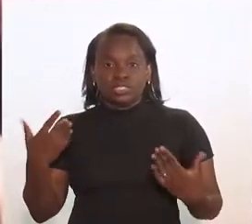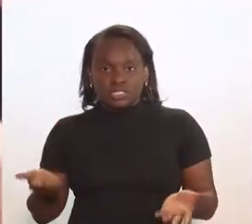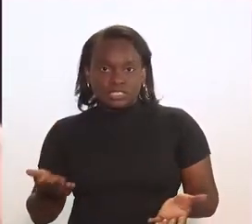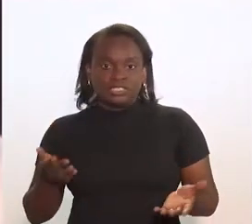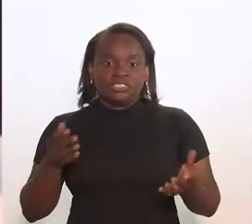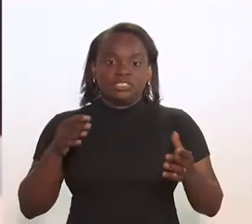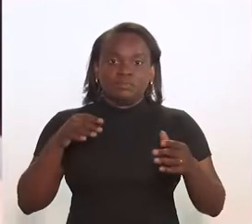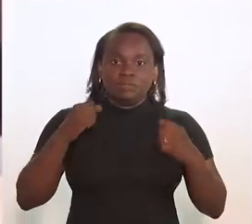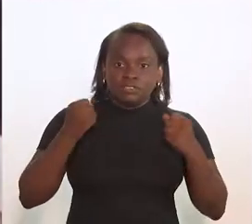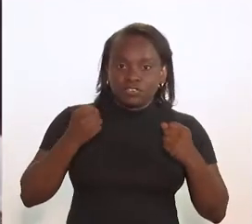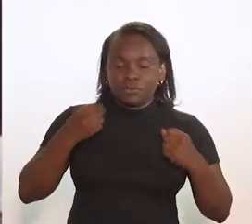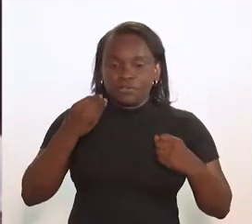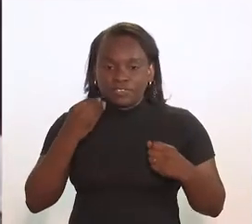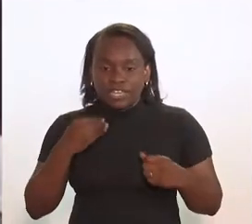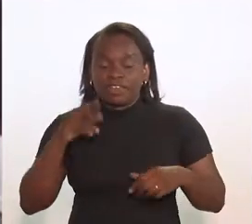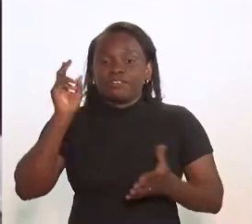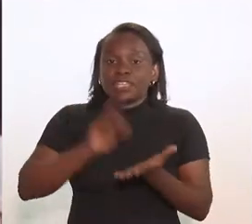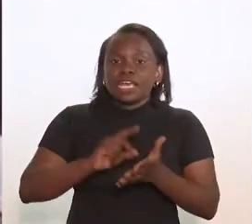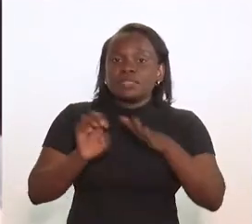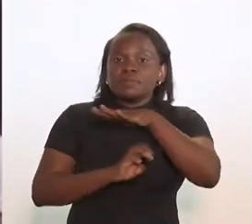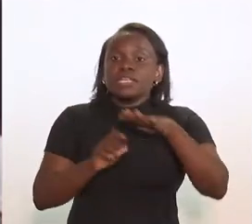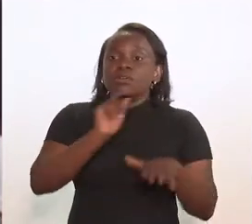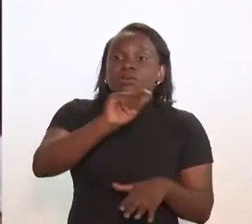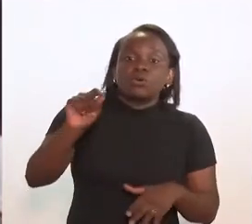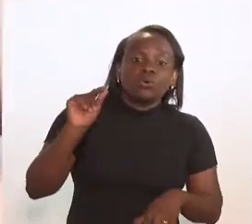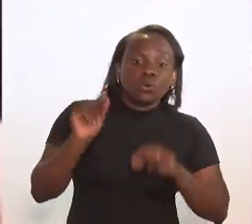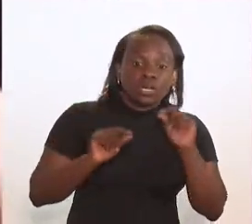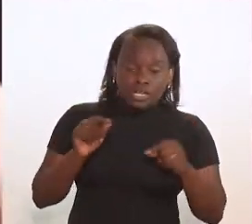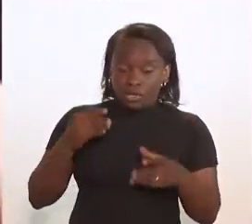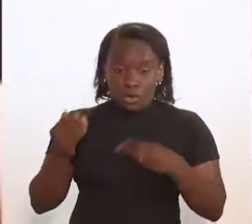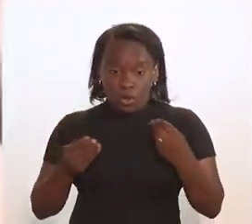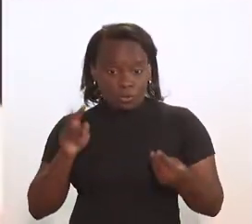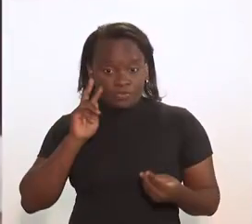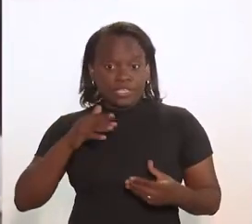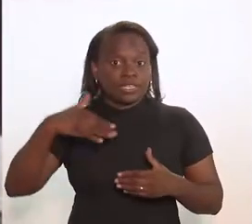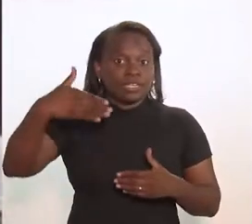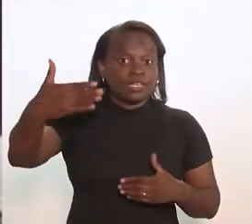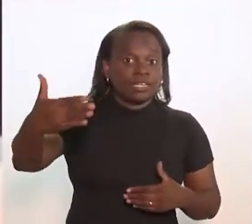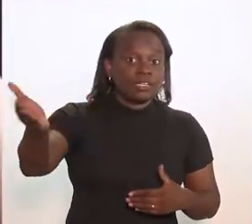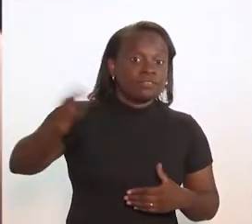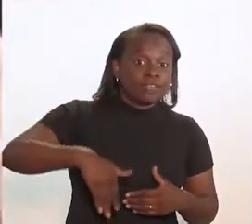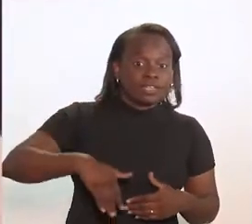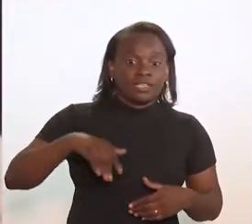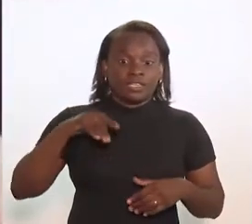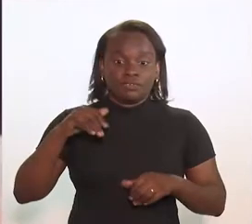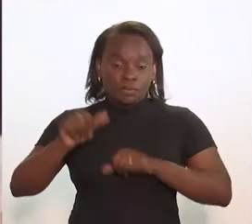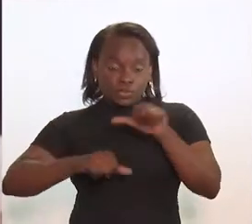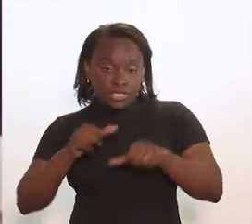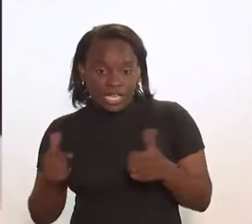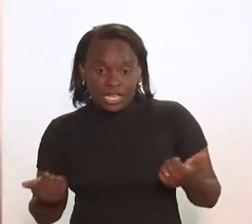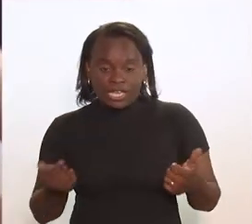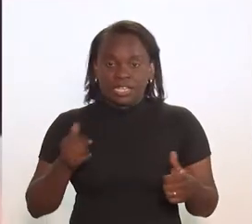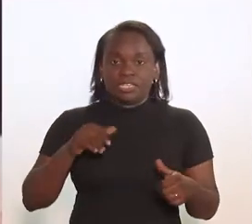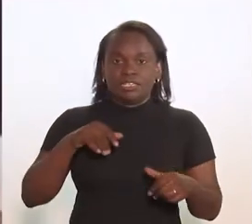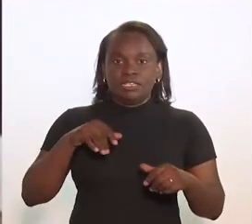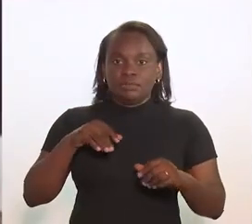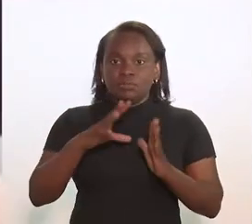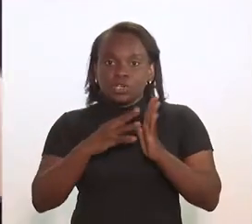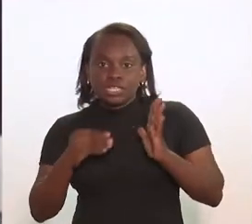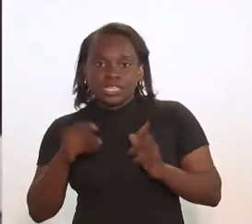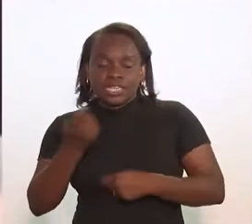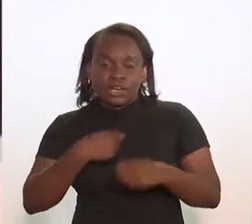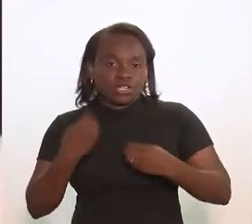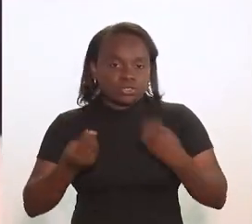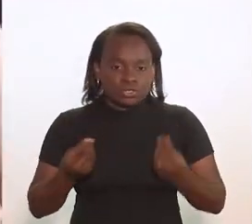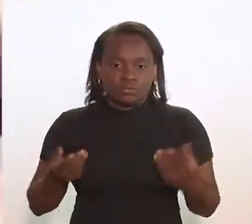sinais fortes, os sinais fracos, a realidade das empresas hoje, como é que elas estão vendo o que está vindo por aí para se transformar, para mudar o modelo de